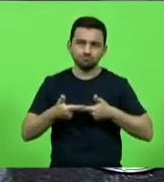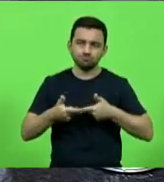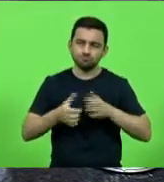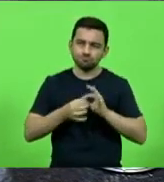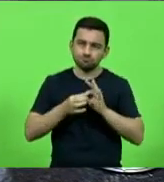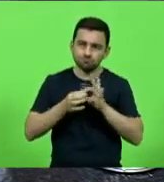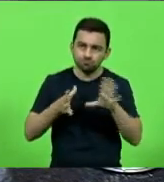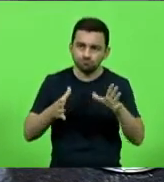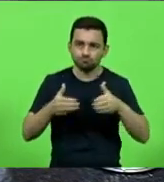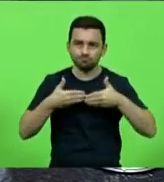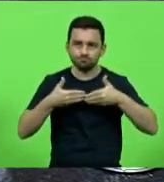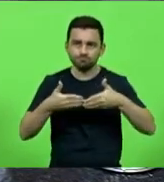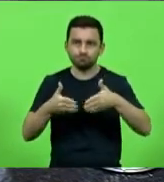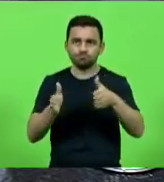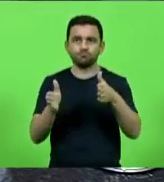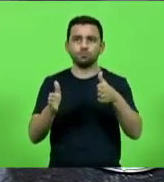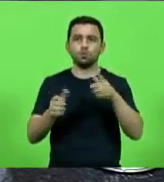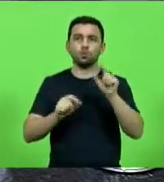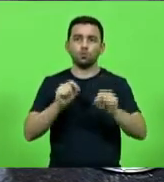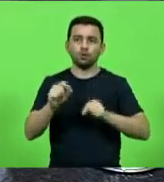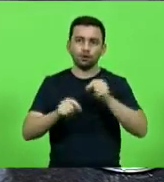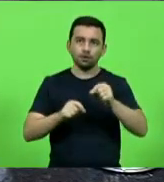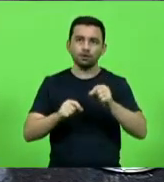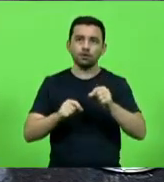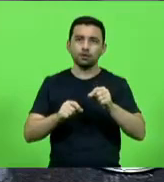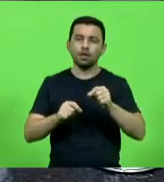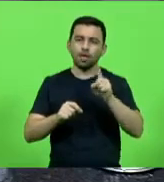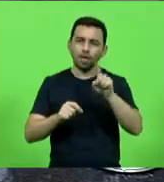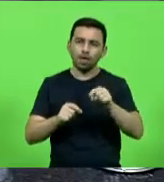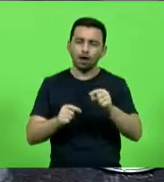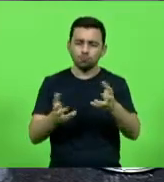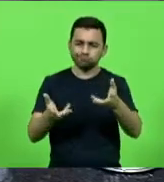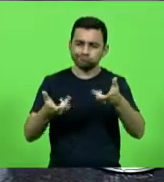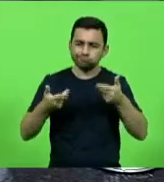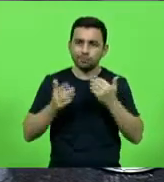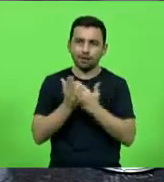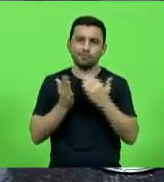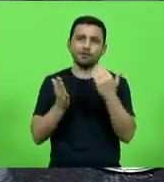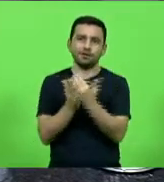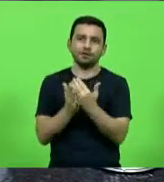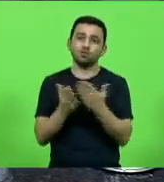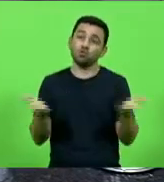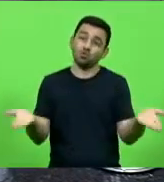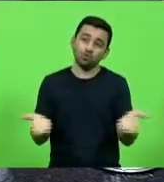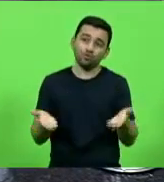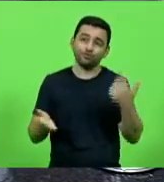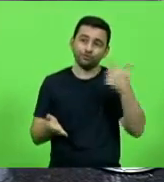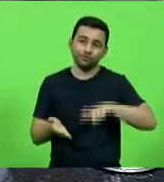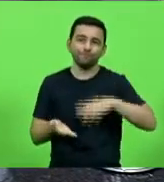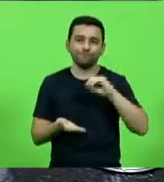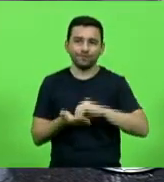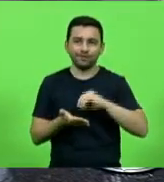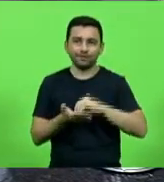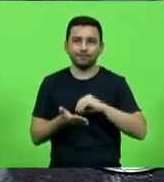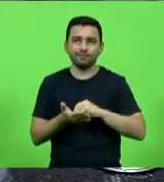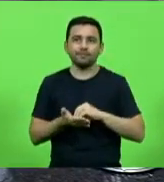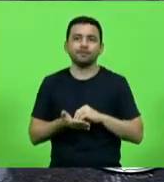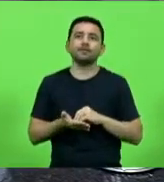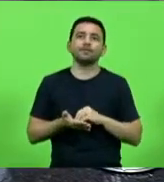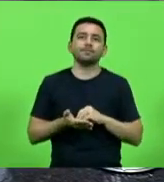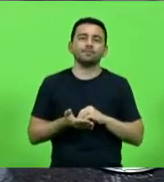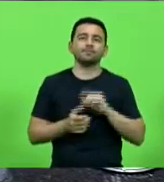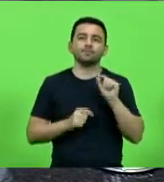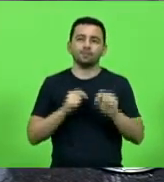uma abertura com uma trafegabilidade com mais qualidade. Porém, nos dias de hoje, falta realmente a